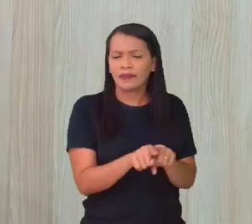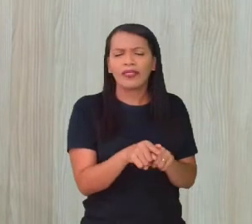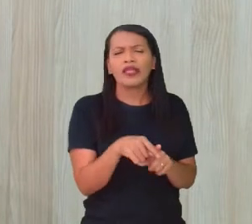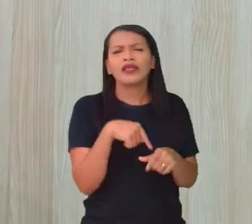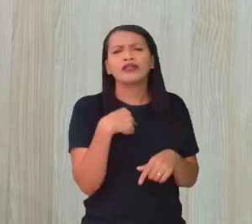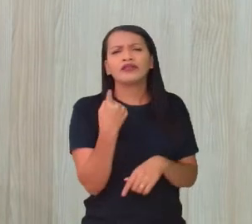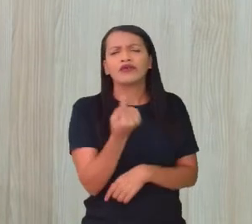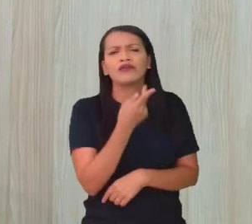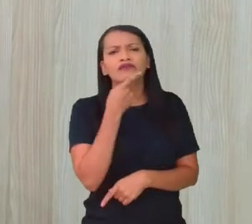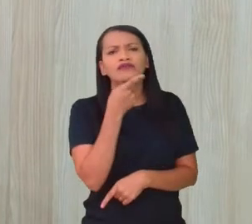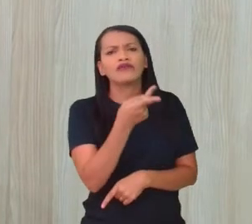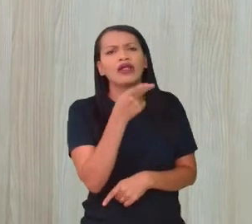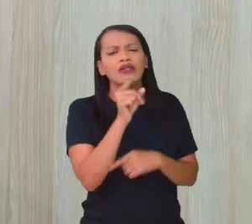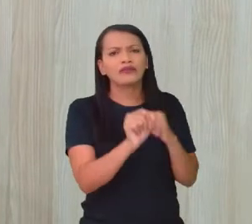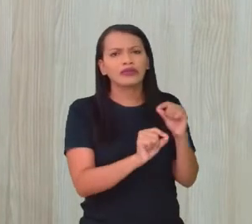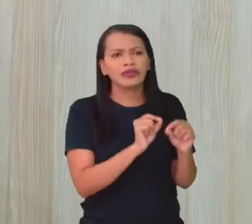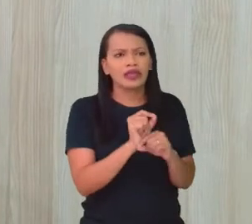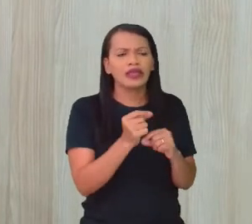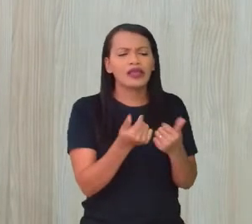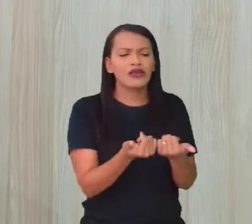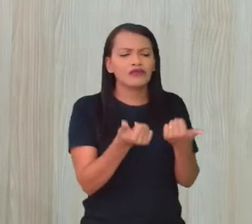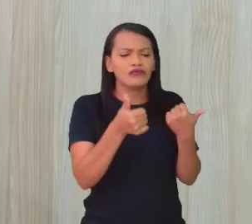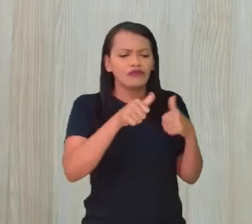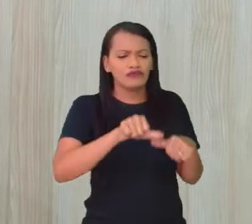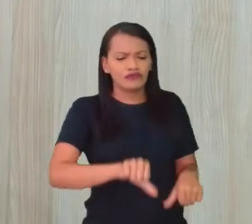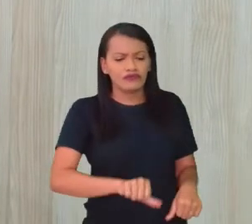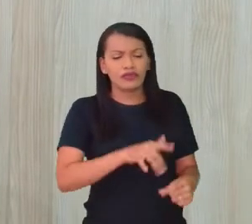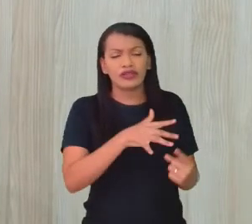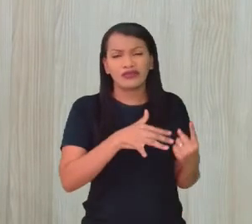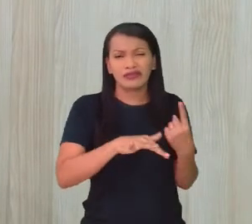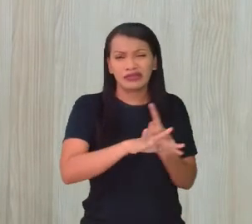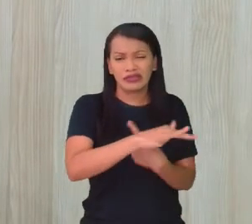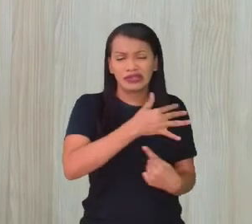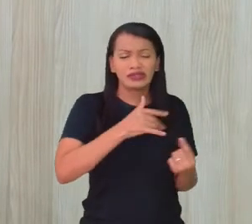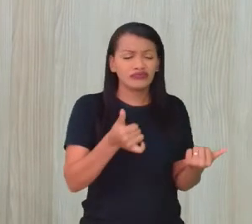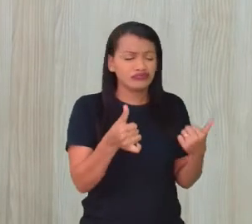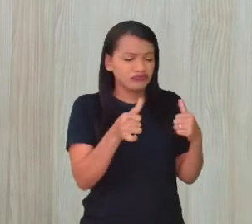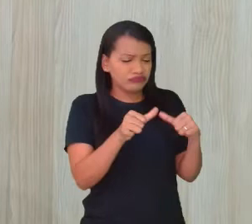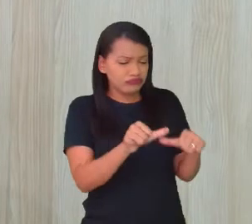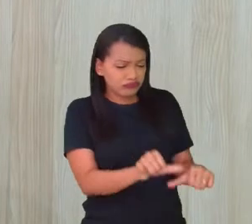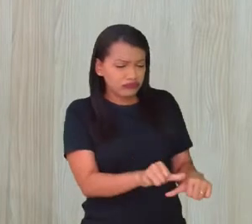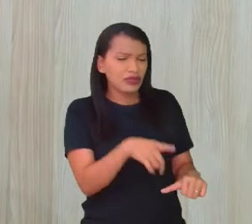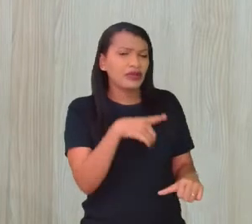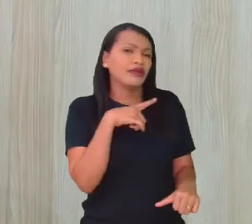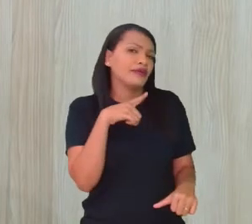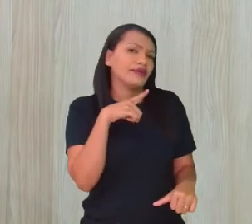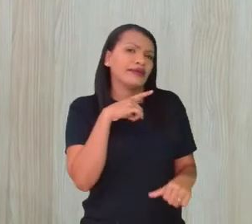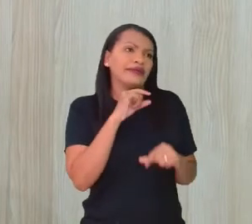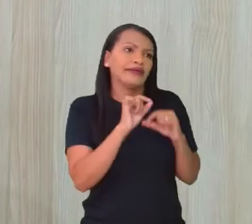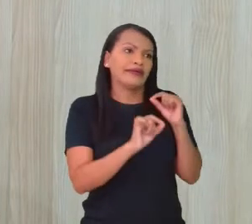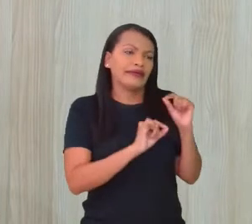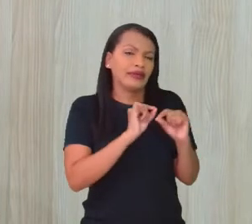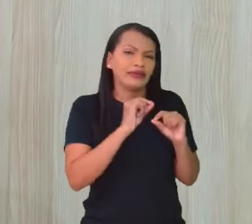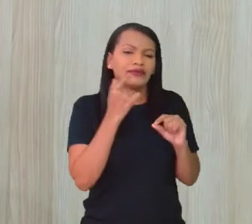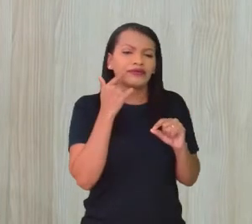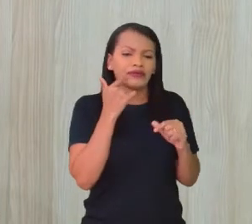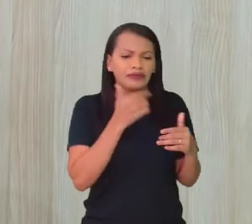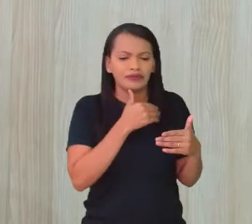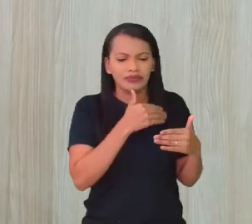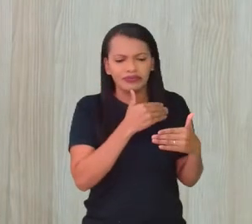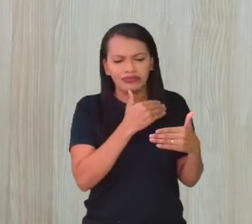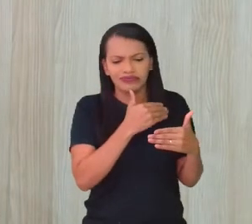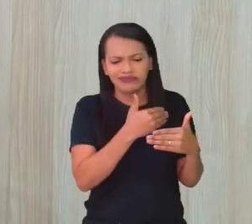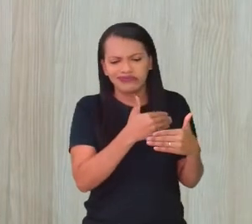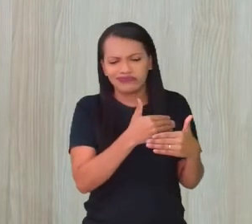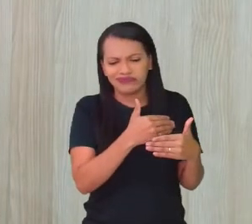fala dessas questões aí da crise ambiental que a gente vivencia, né? Que a gente vem aí nesse progresso, vamos